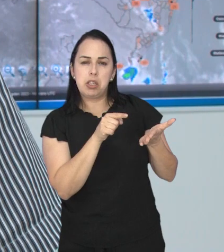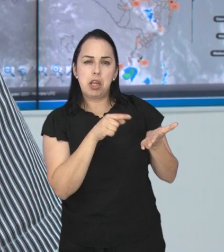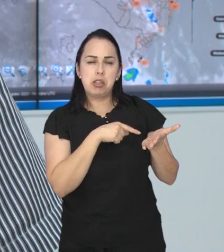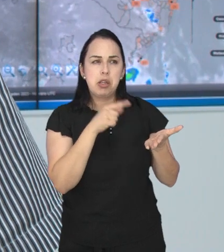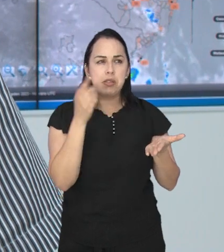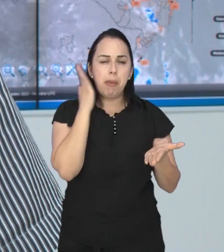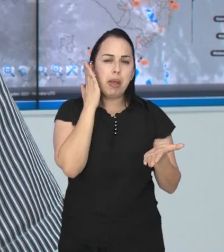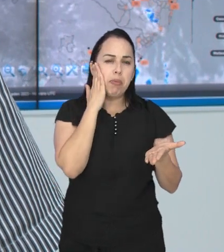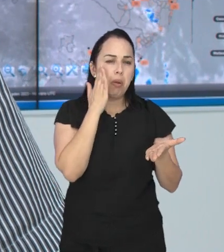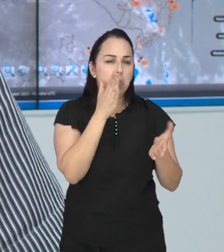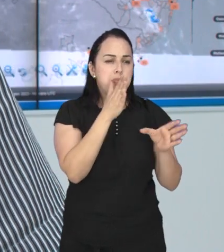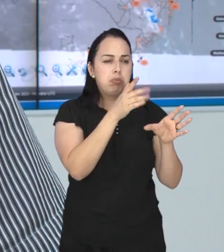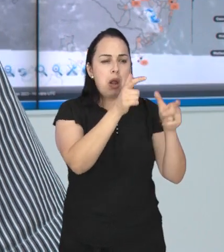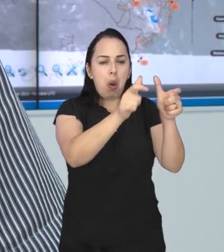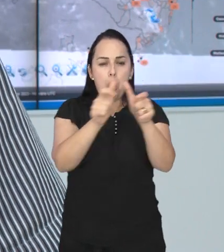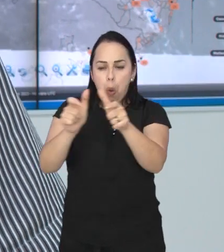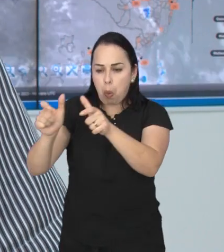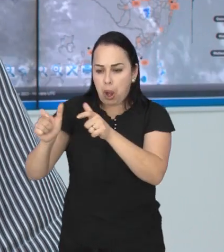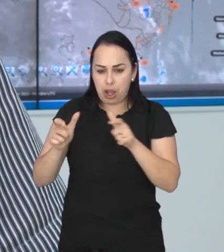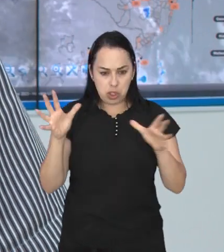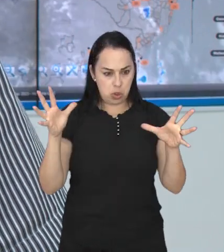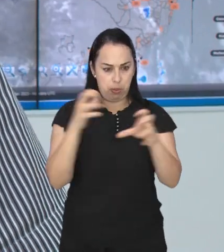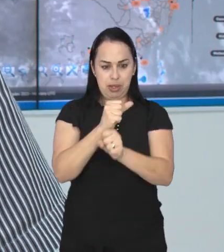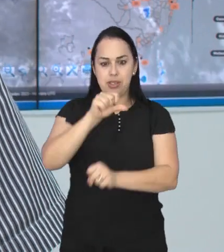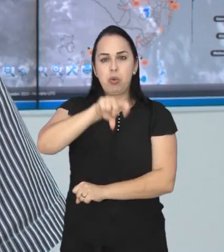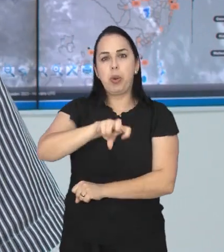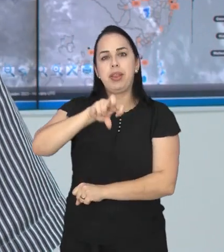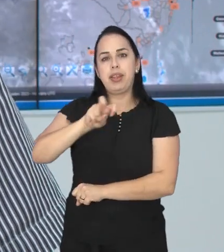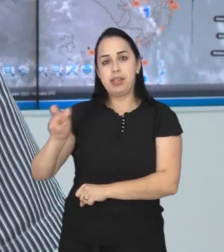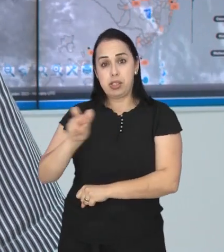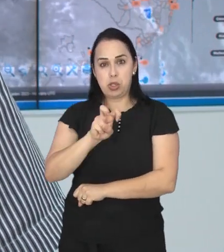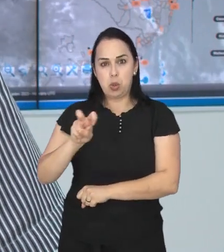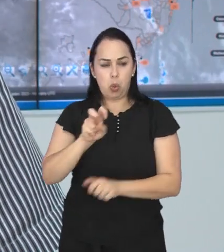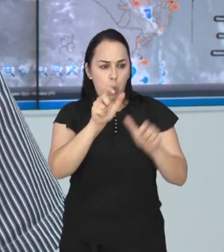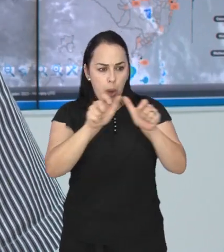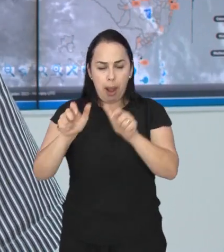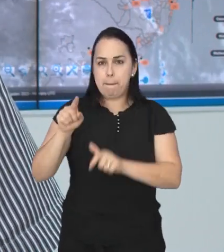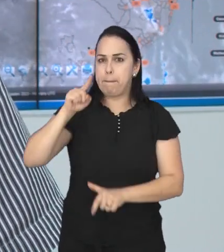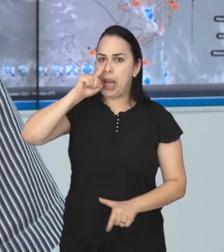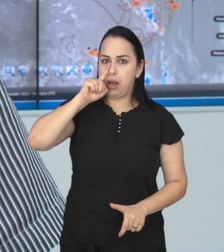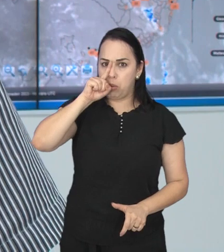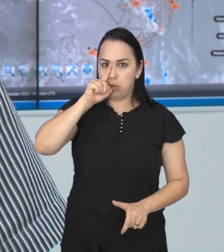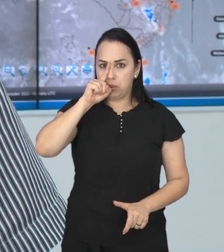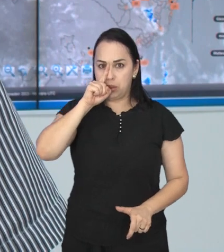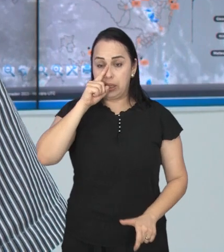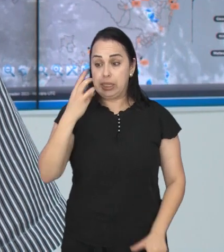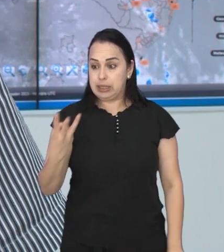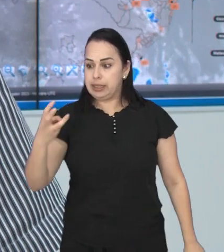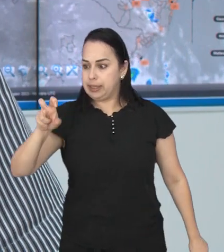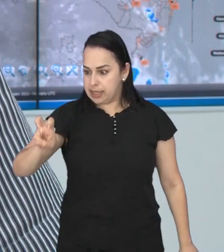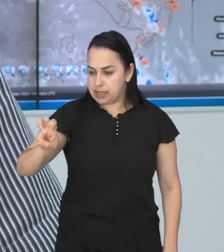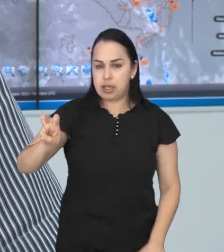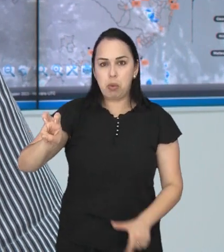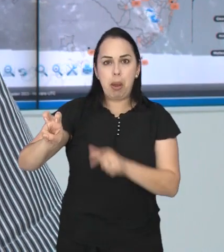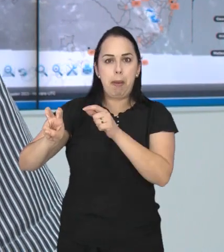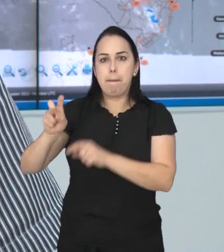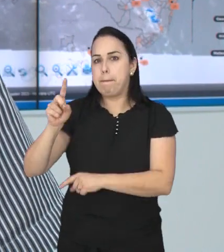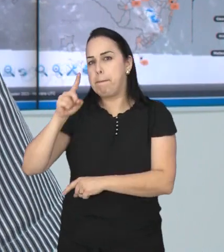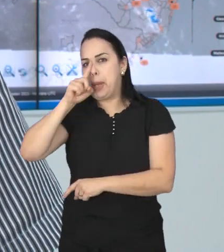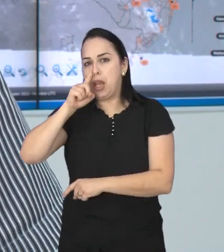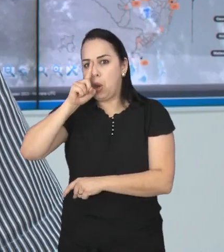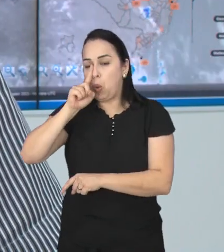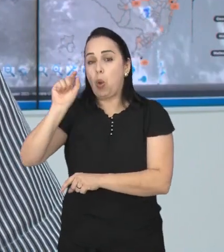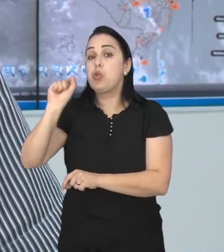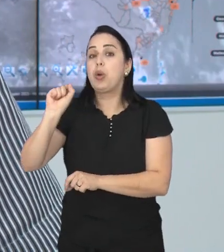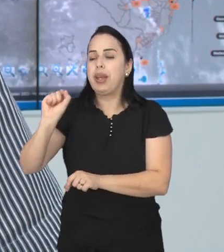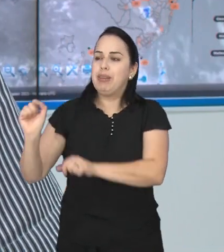mapeados 55 áreas de risco. Dessas 55 áreas de risco, 35 estão associadas com risco